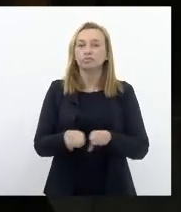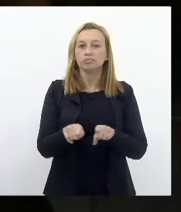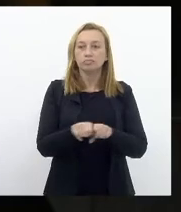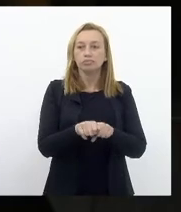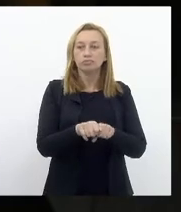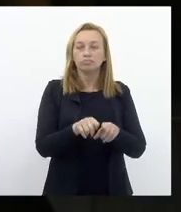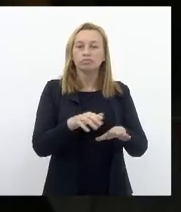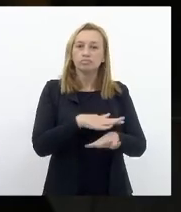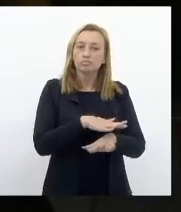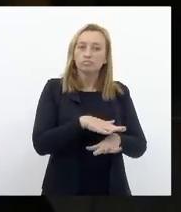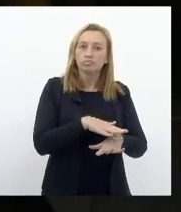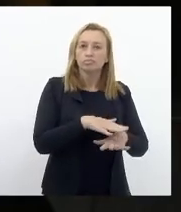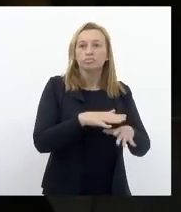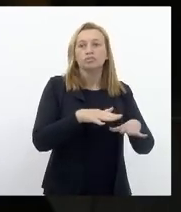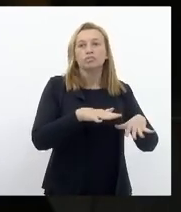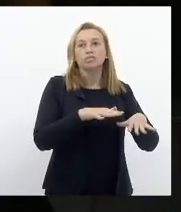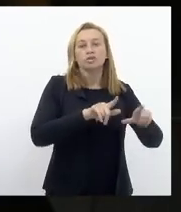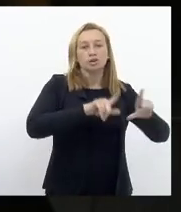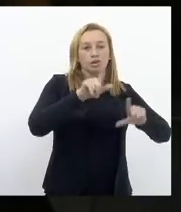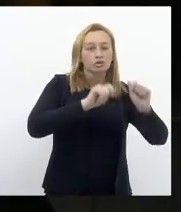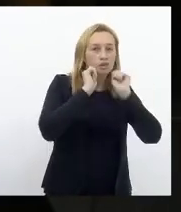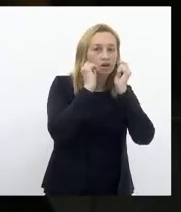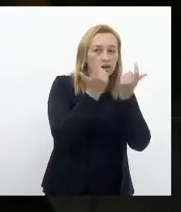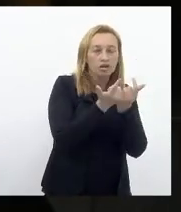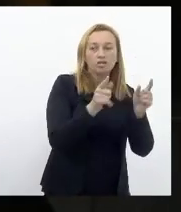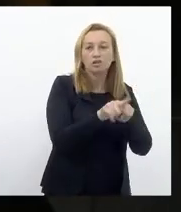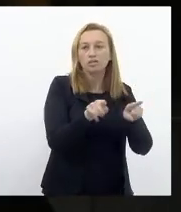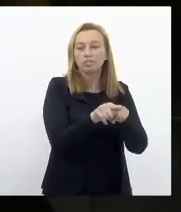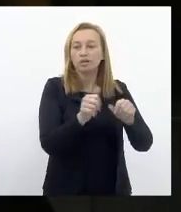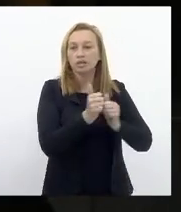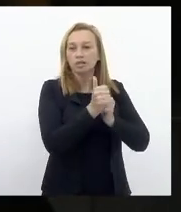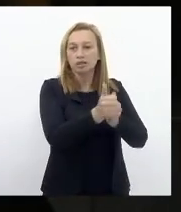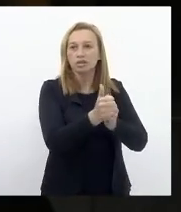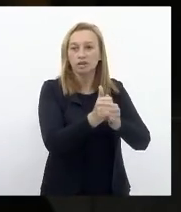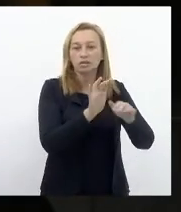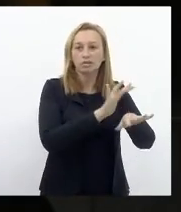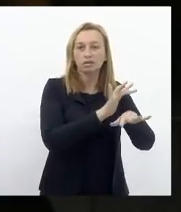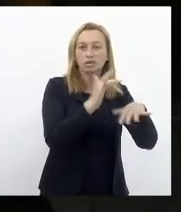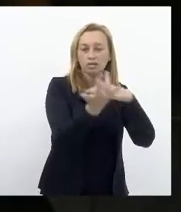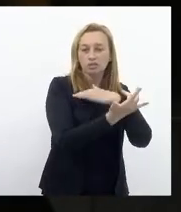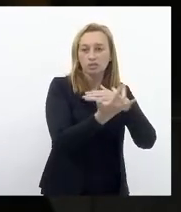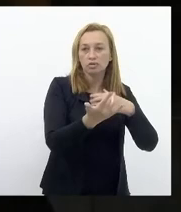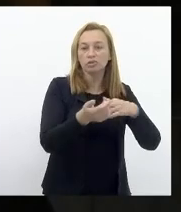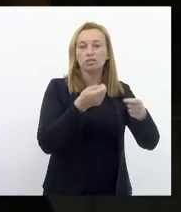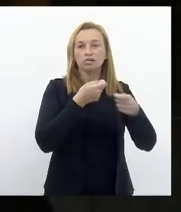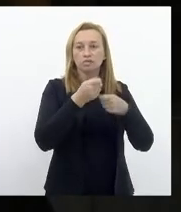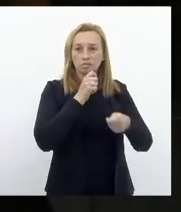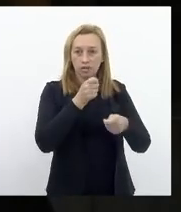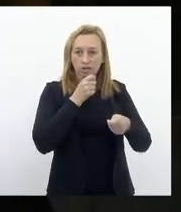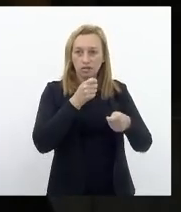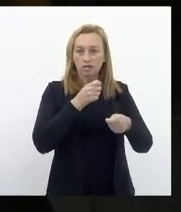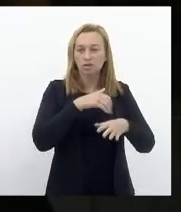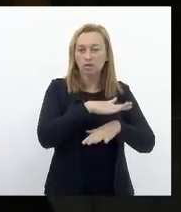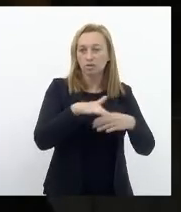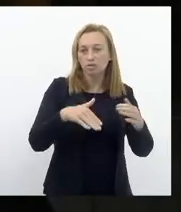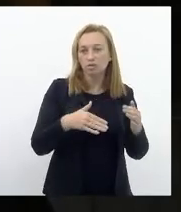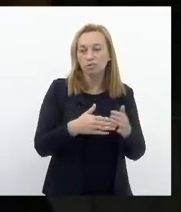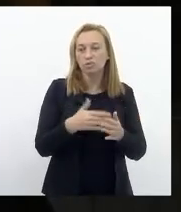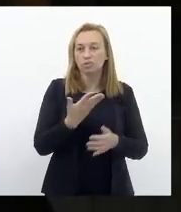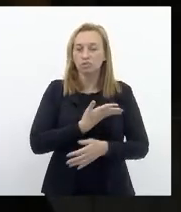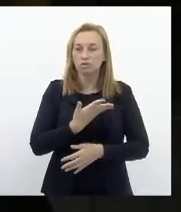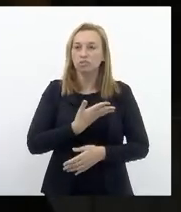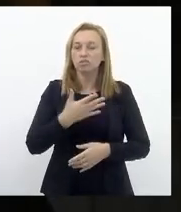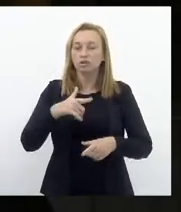Alerj Que nos seguem Pelas redes sociais Imprensa E colegas Trabalhadoras e trabalhadores Da Assembleia